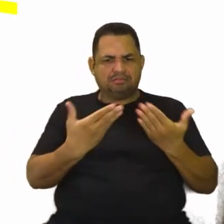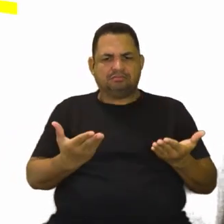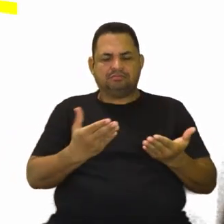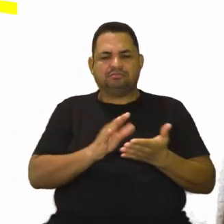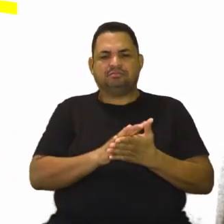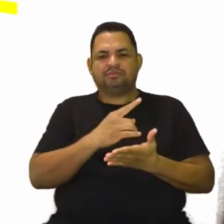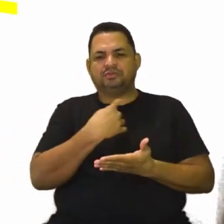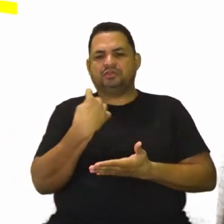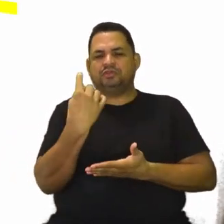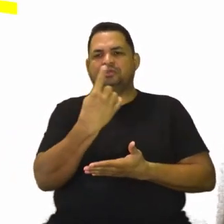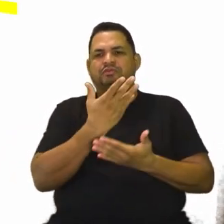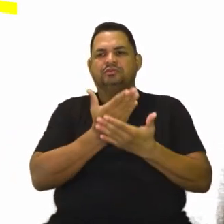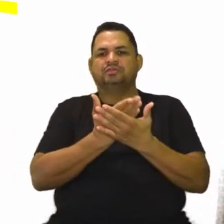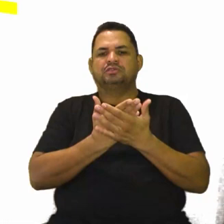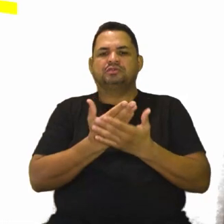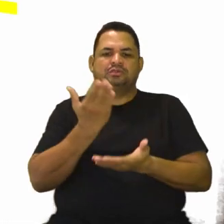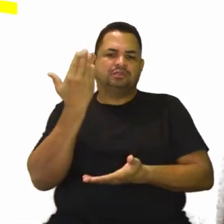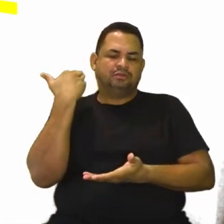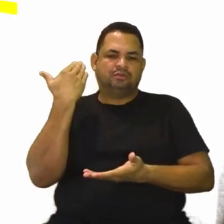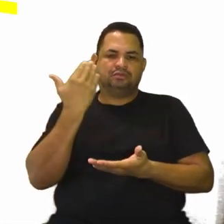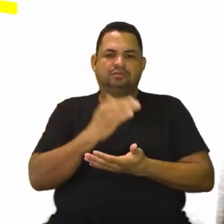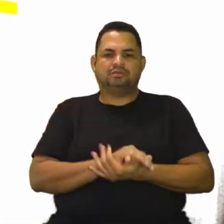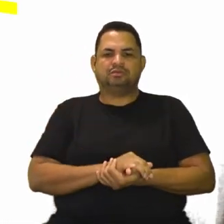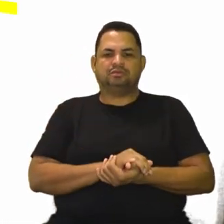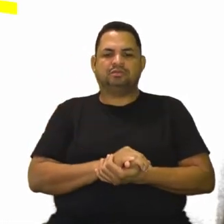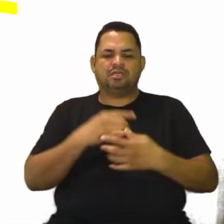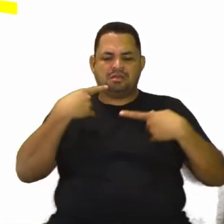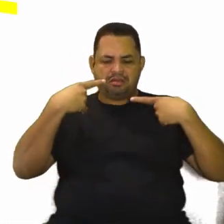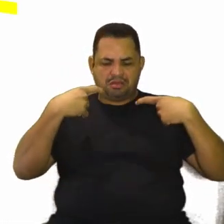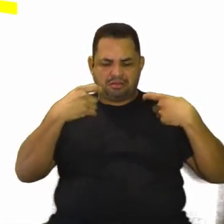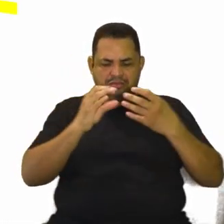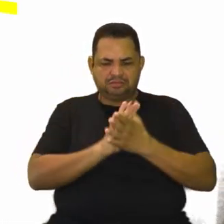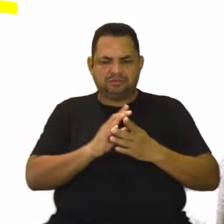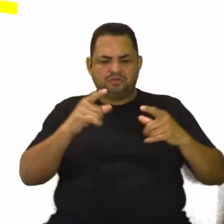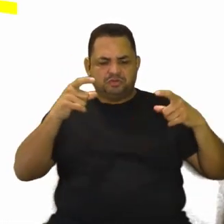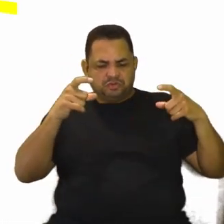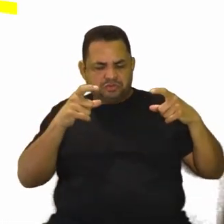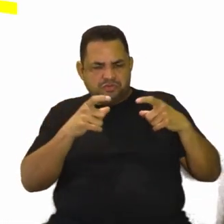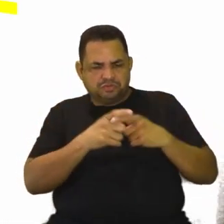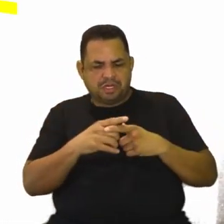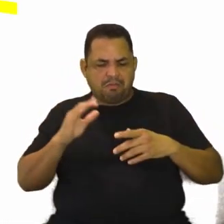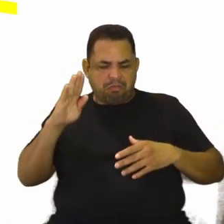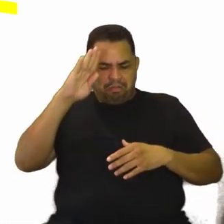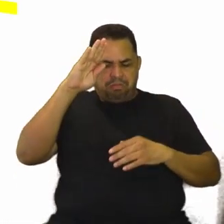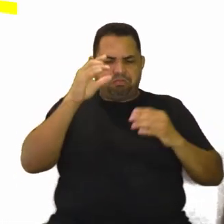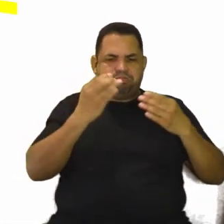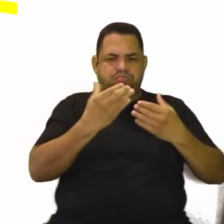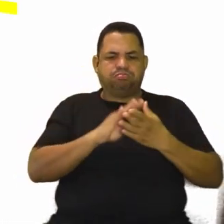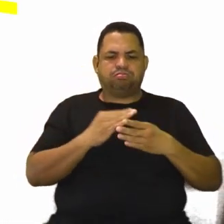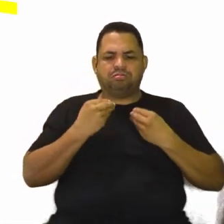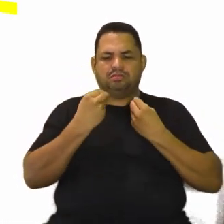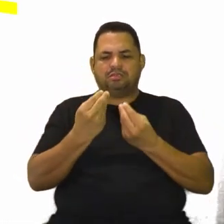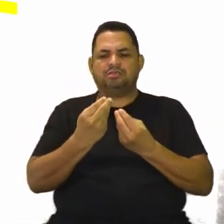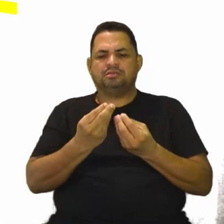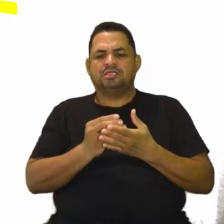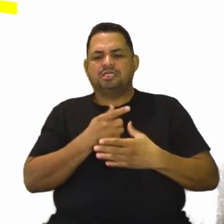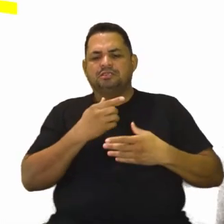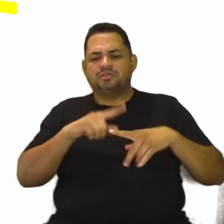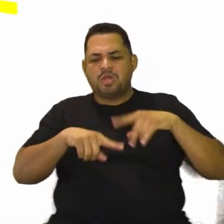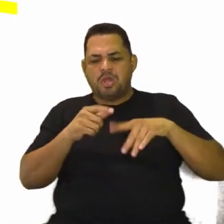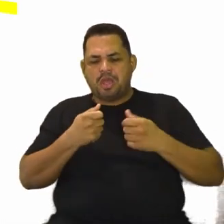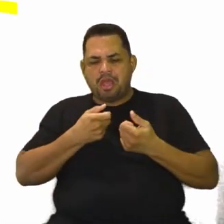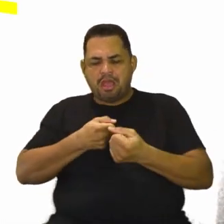essas que nós já vimos em aulas anteriores. A Alemanha, ela tinha que diminuir seu exército, tinha que dar o seu poderio bélico,